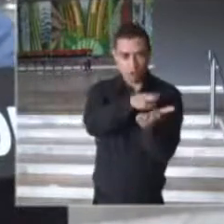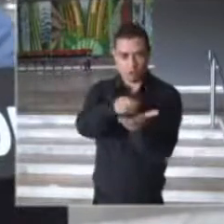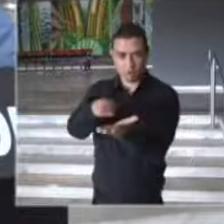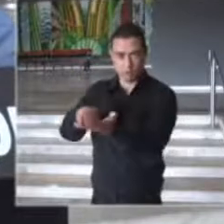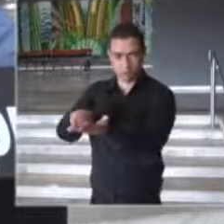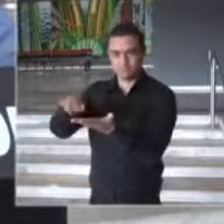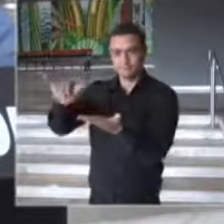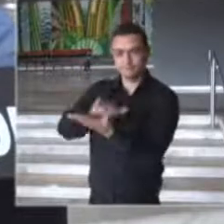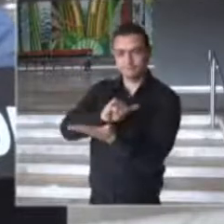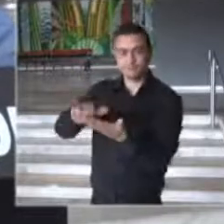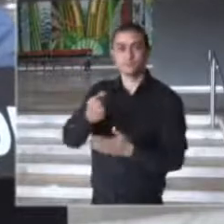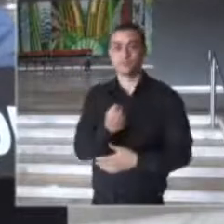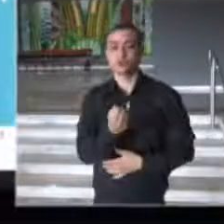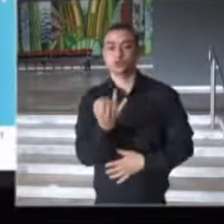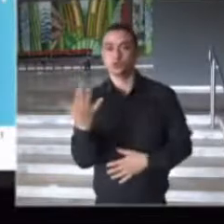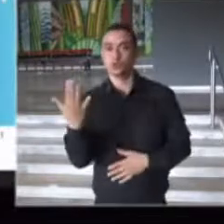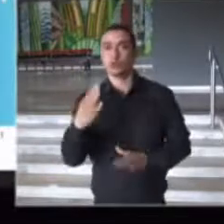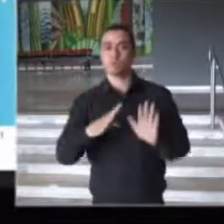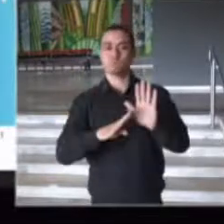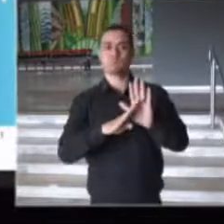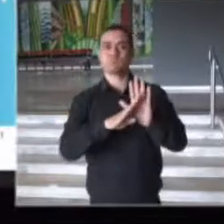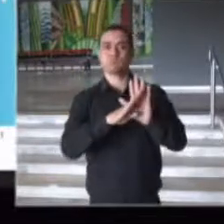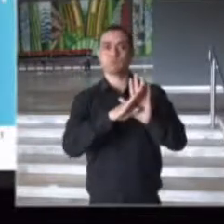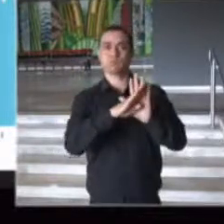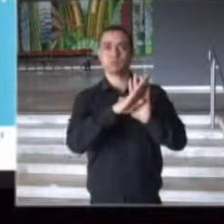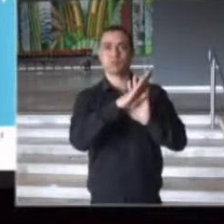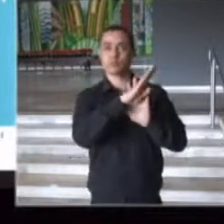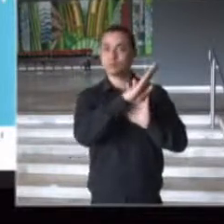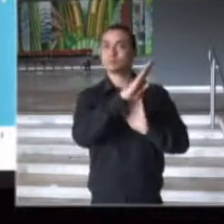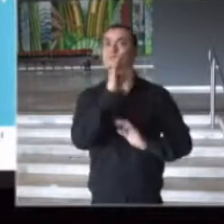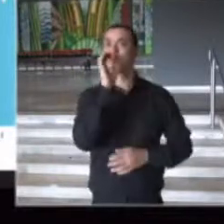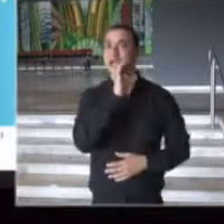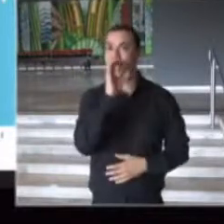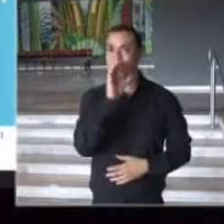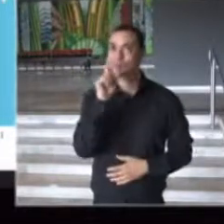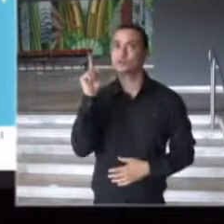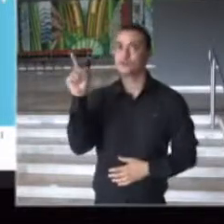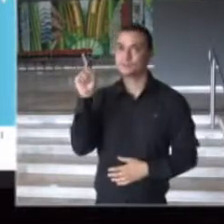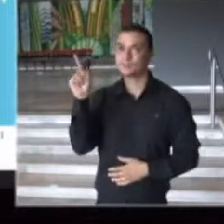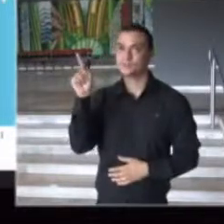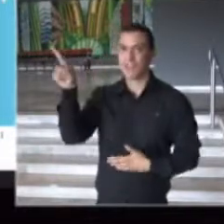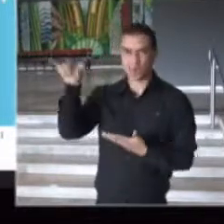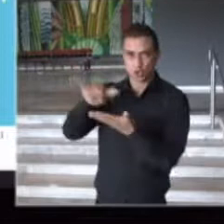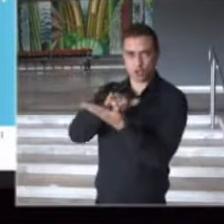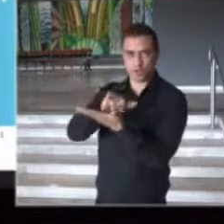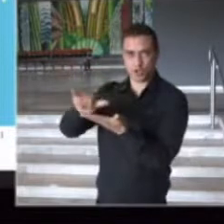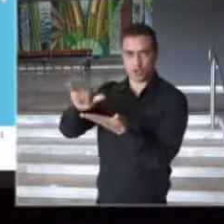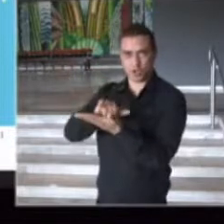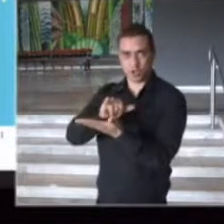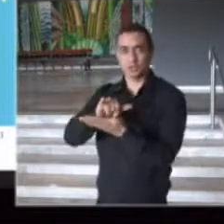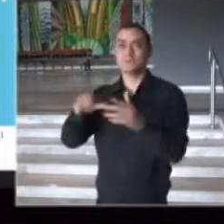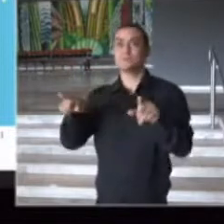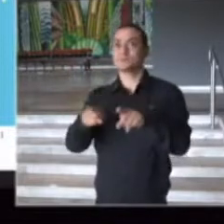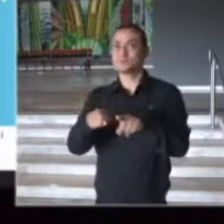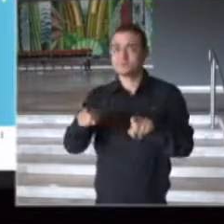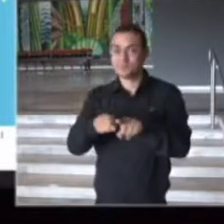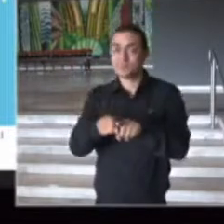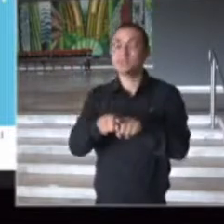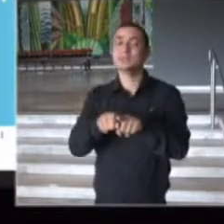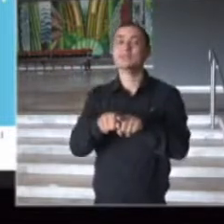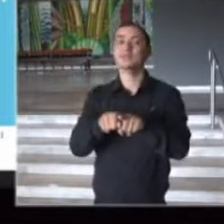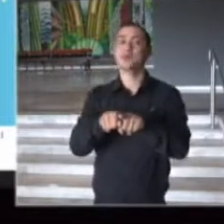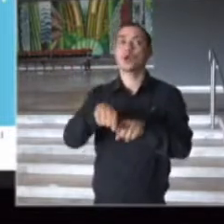aumentado de forma bastante considerável e em Nova Iorque nós estamos hoje enfrentando,